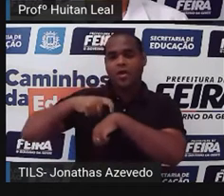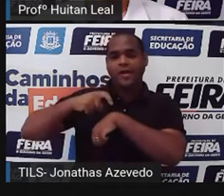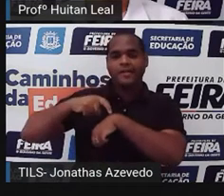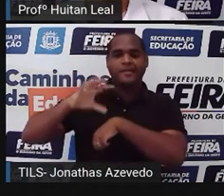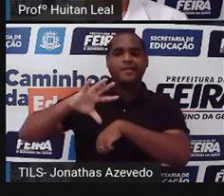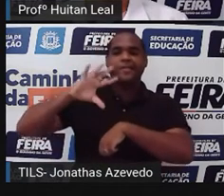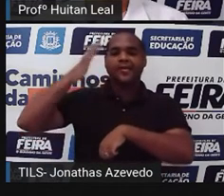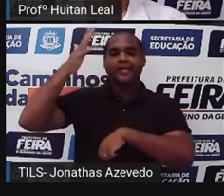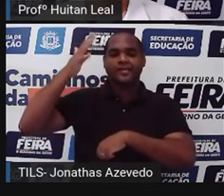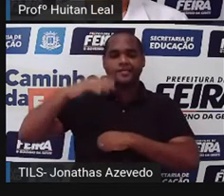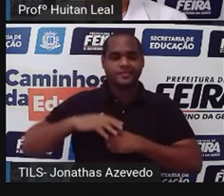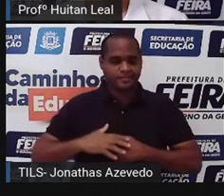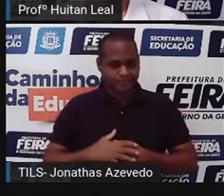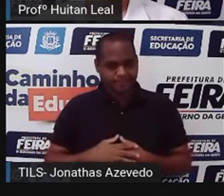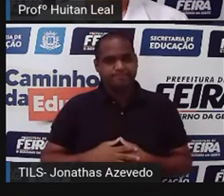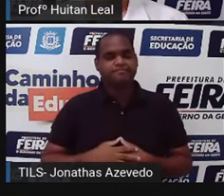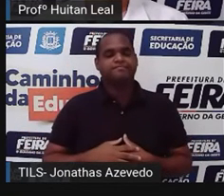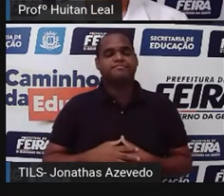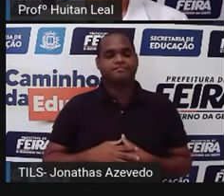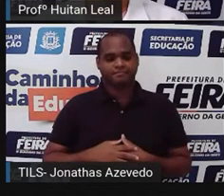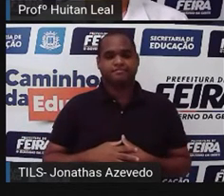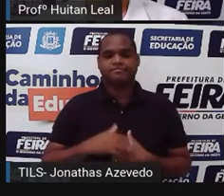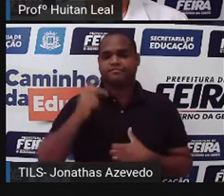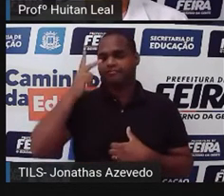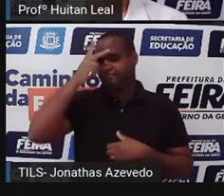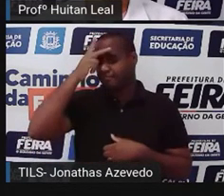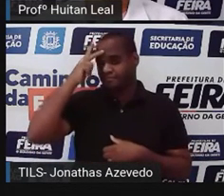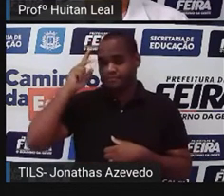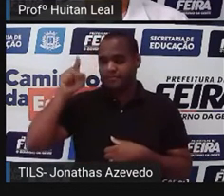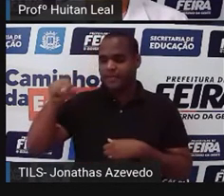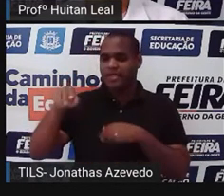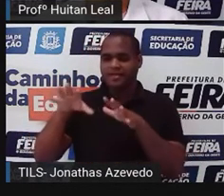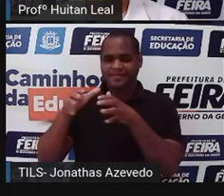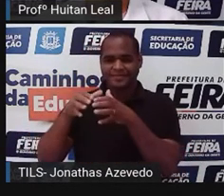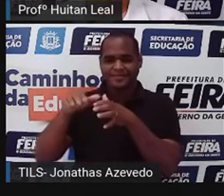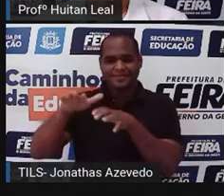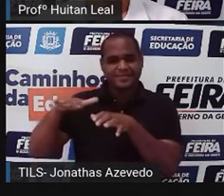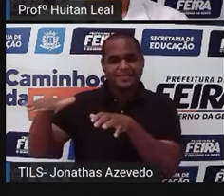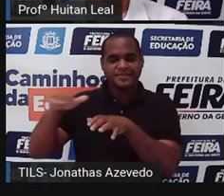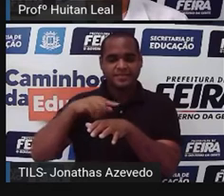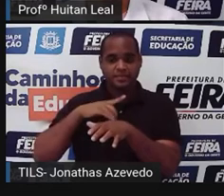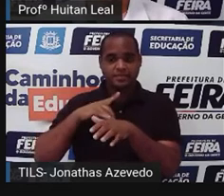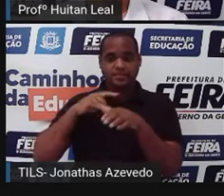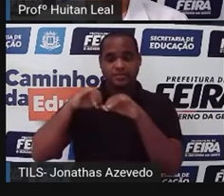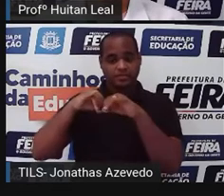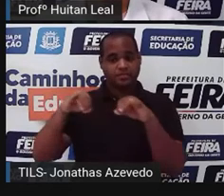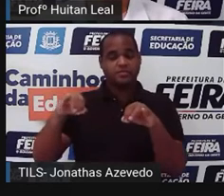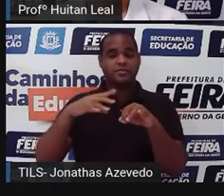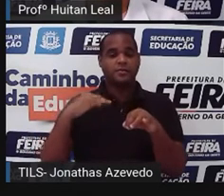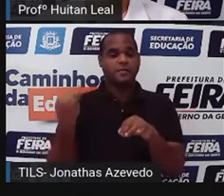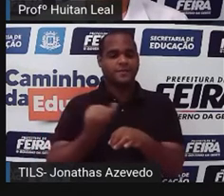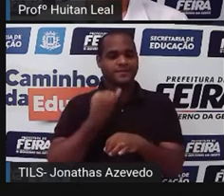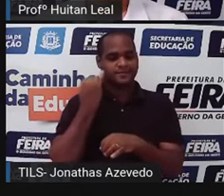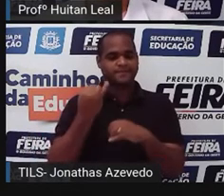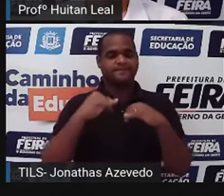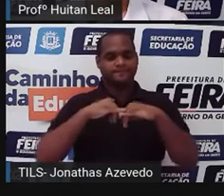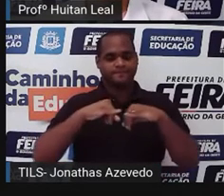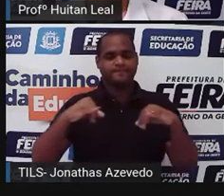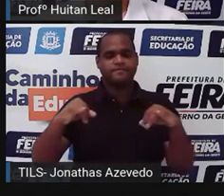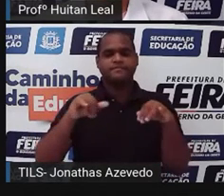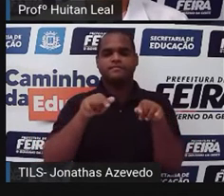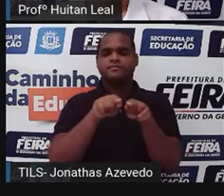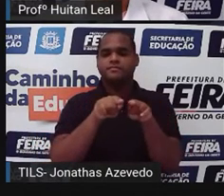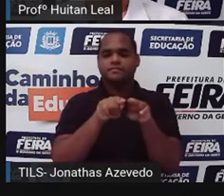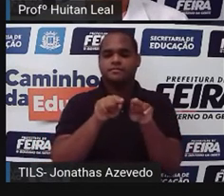que o fato ocorre. Então, as pessoas envolvidas na notícia, no fato, são muito importantes para as notícias. Como